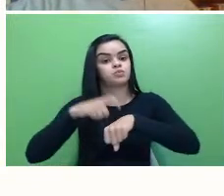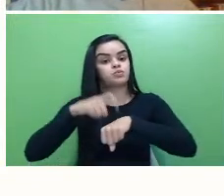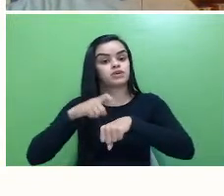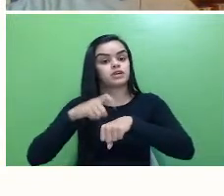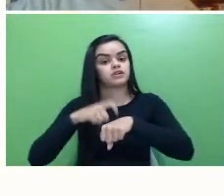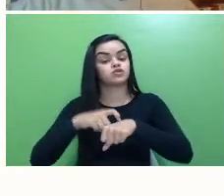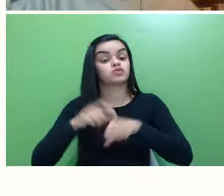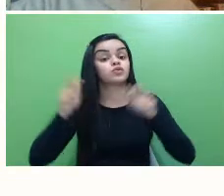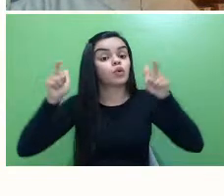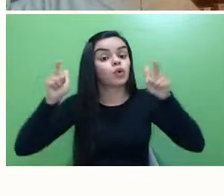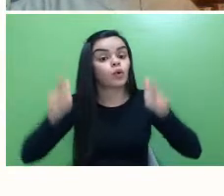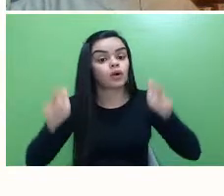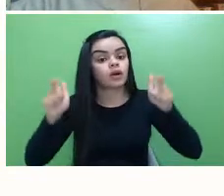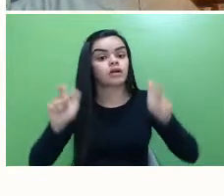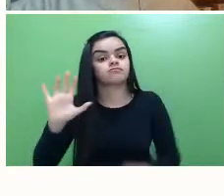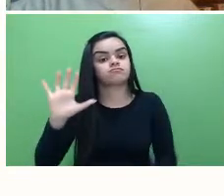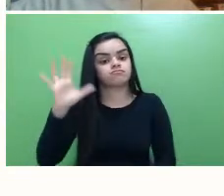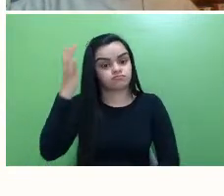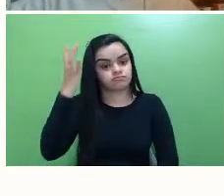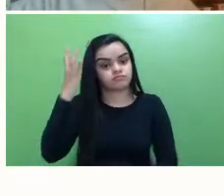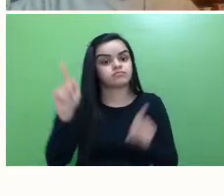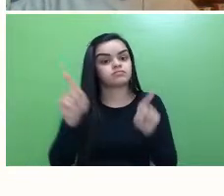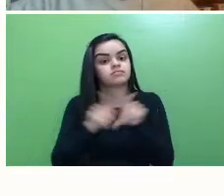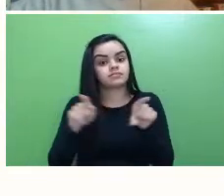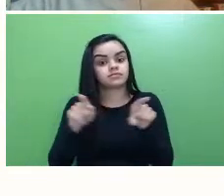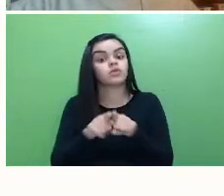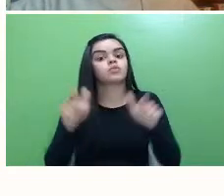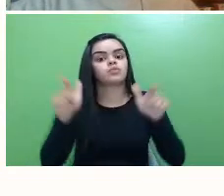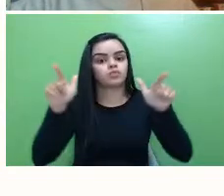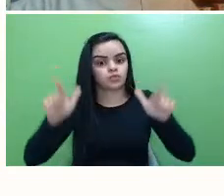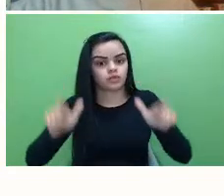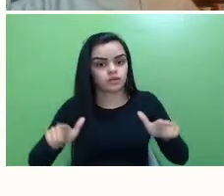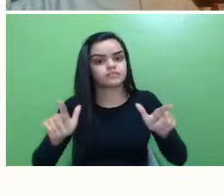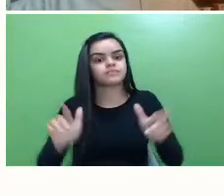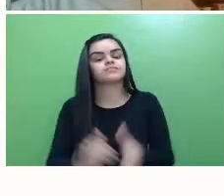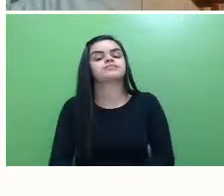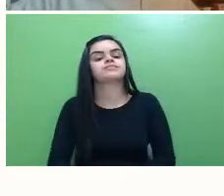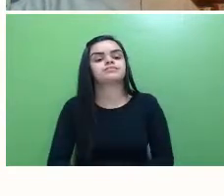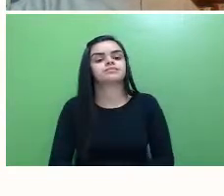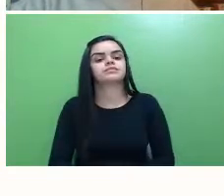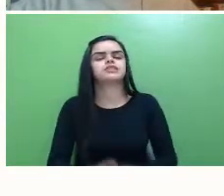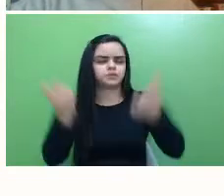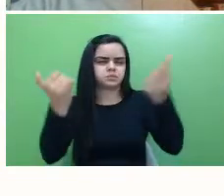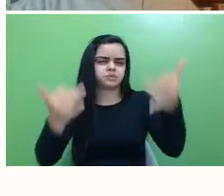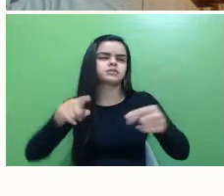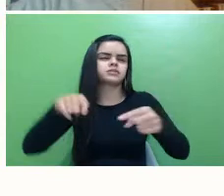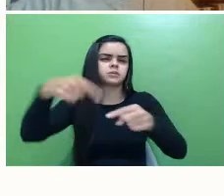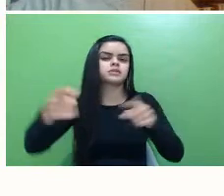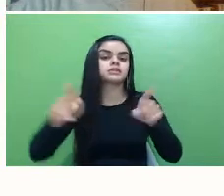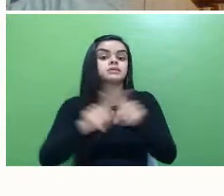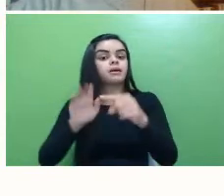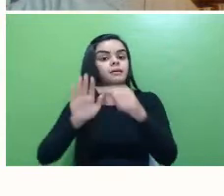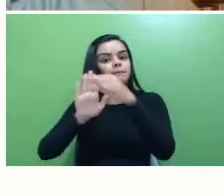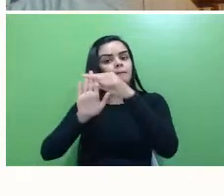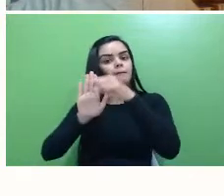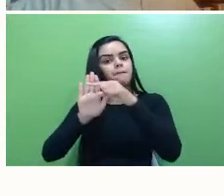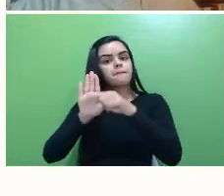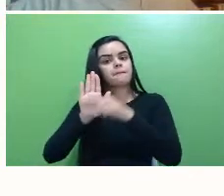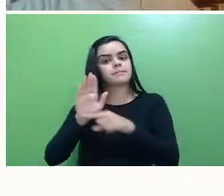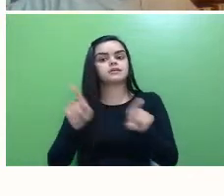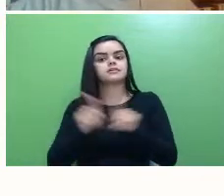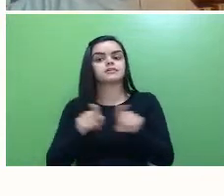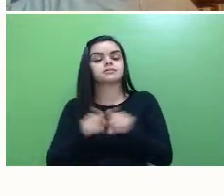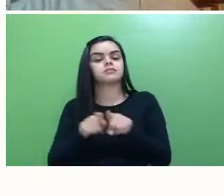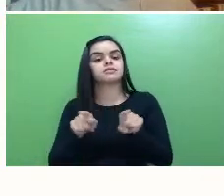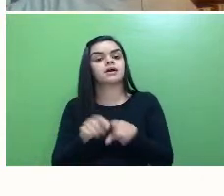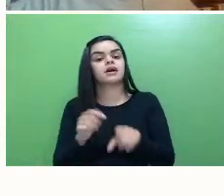do evento, e é realmente locais. Já vou explicar por quê. Um pouquinho da programação e alguns